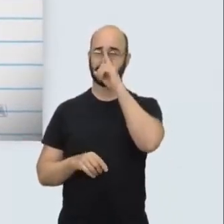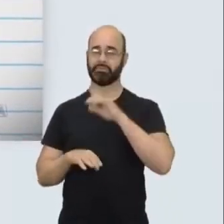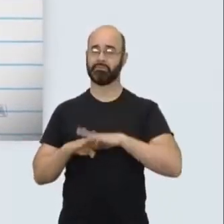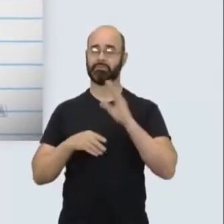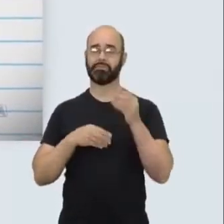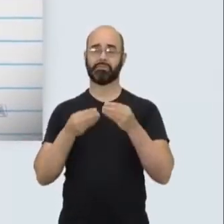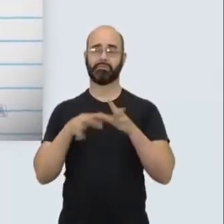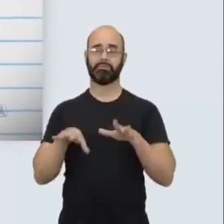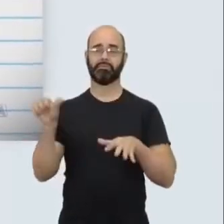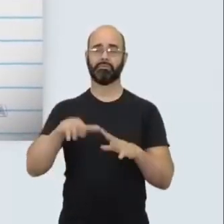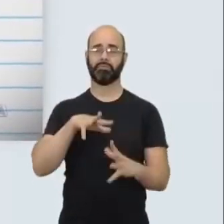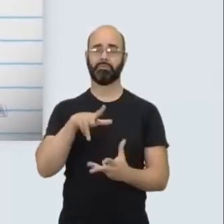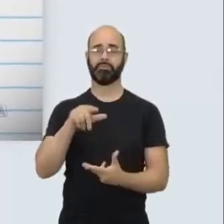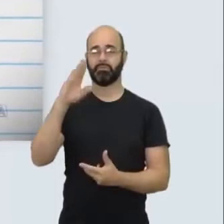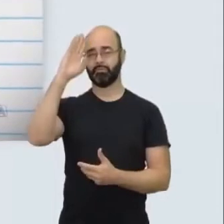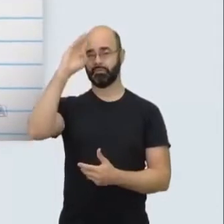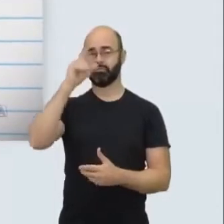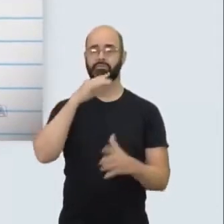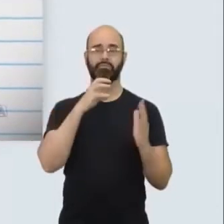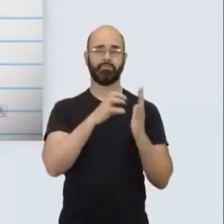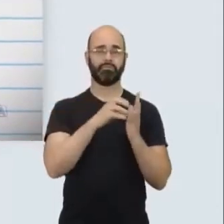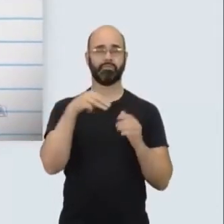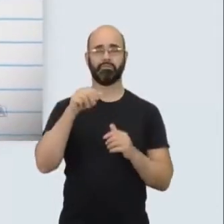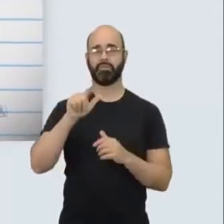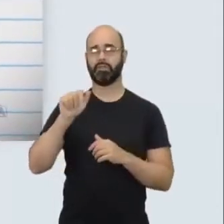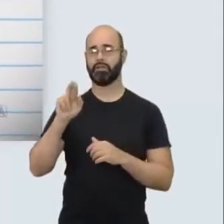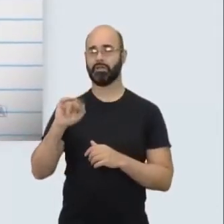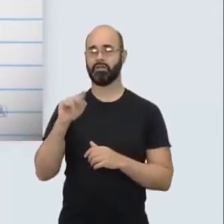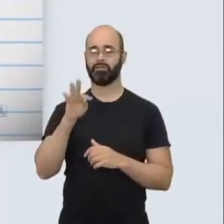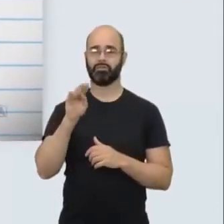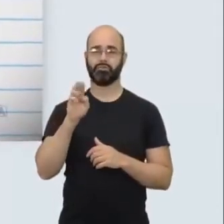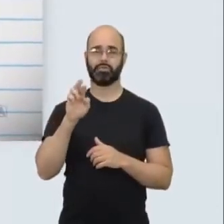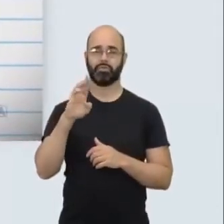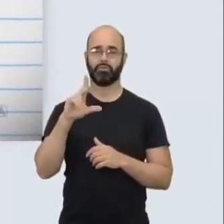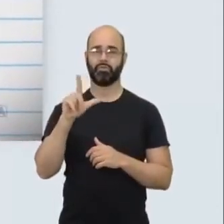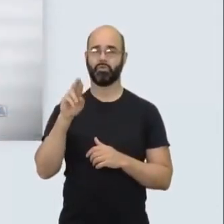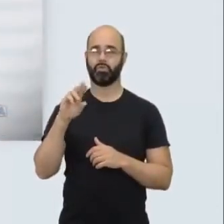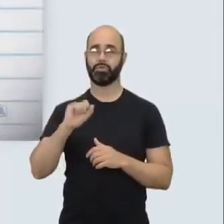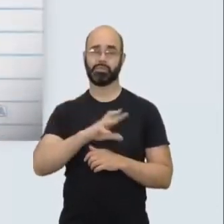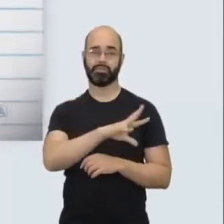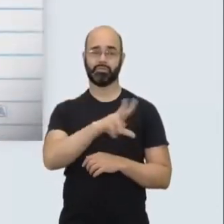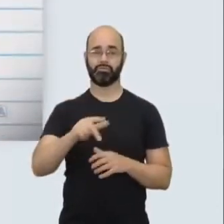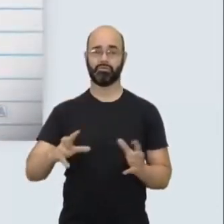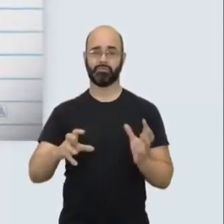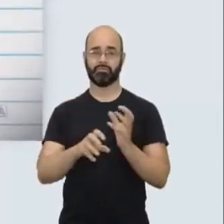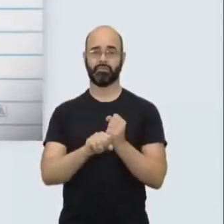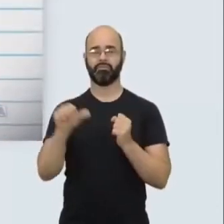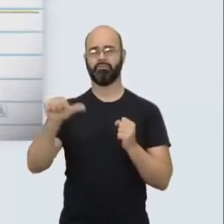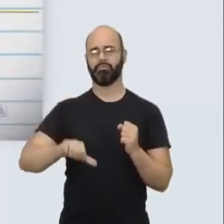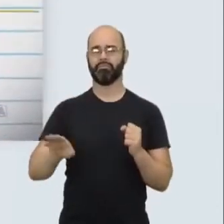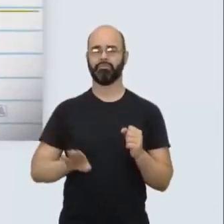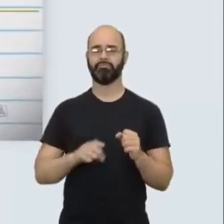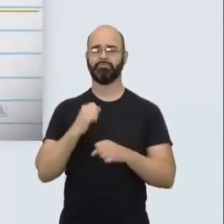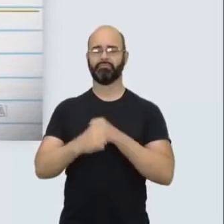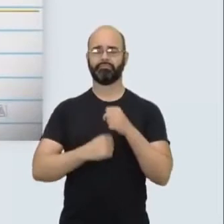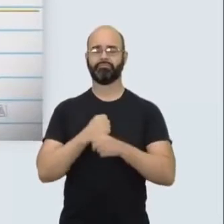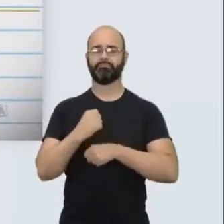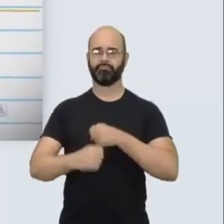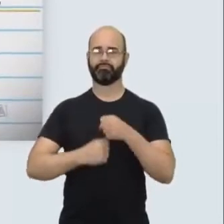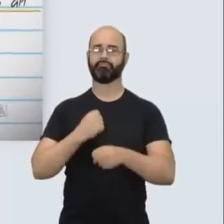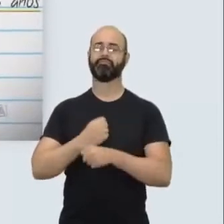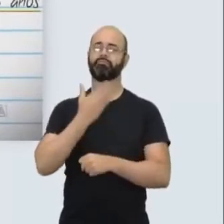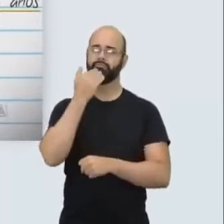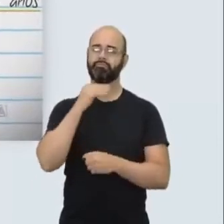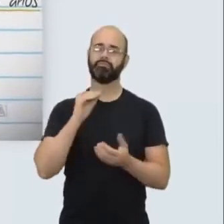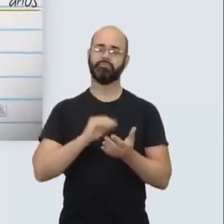no mundo, ultrapassando a AIDS, a malária e tuberculose combinadas. Todo ano é a má nutrição a responsável por